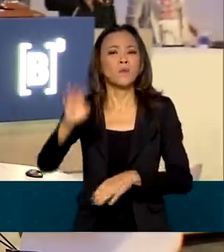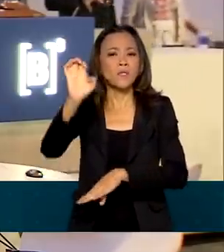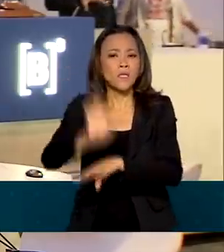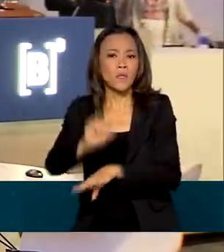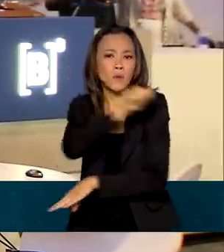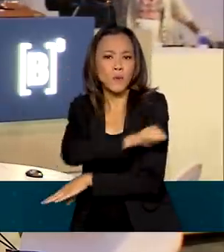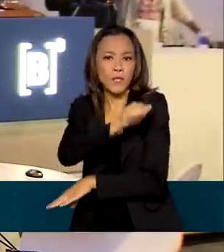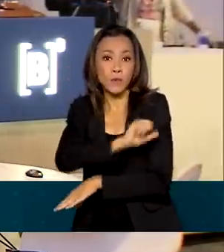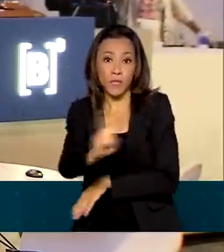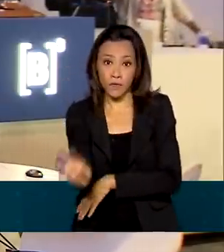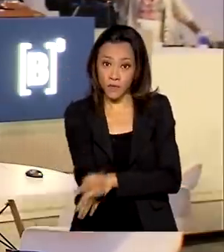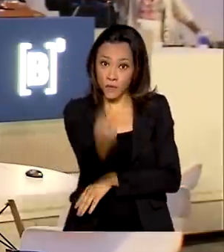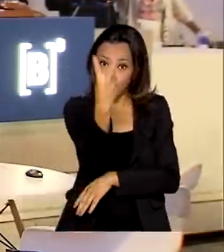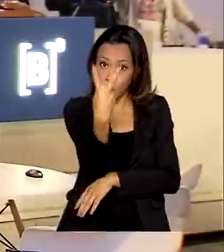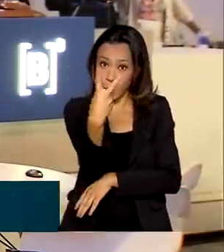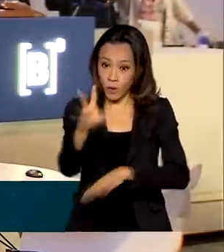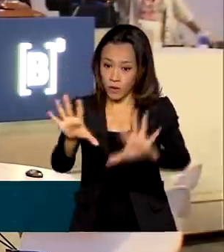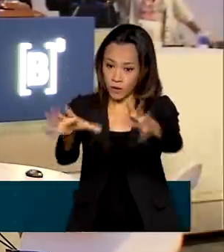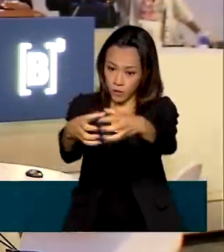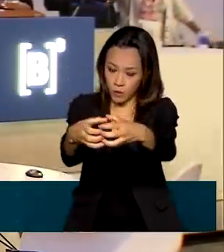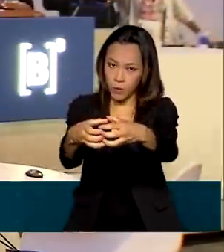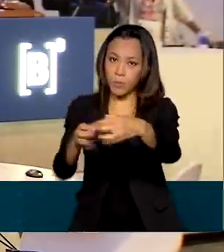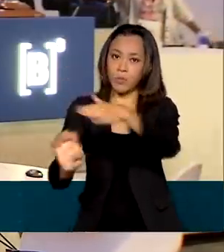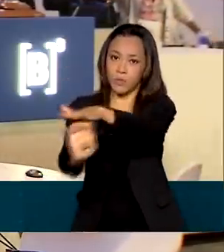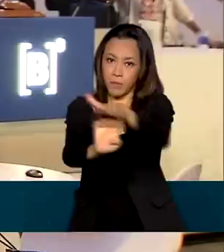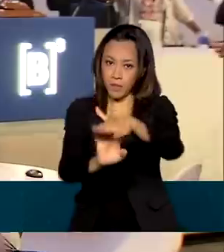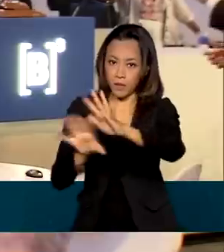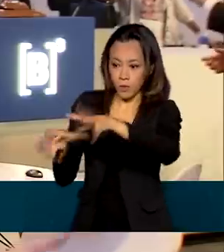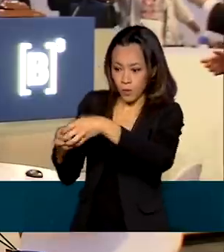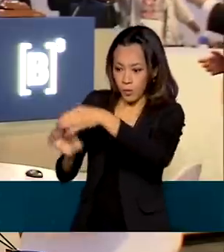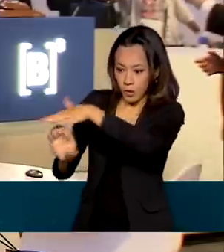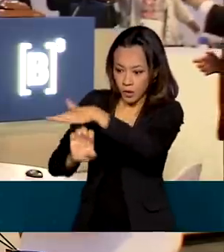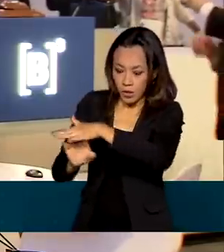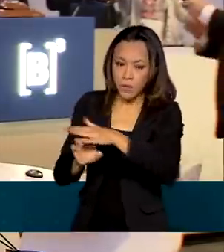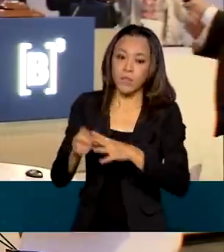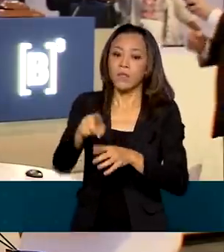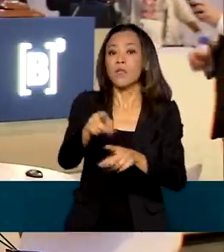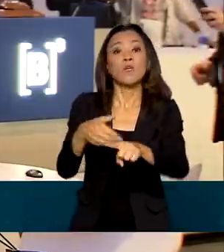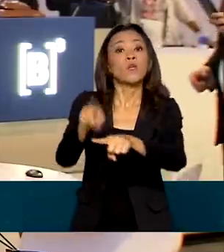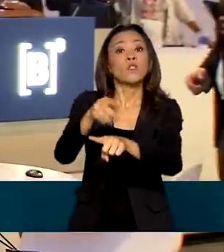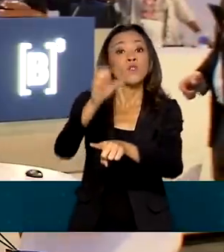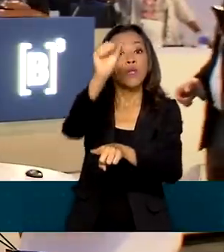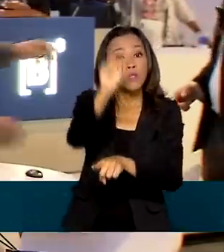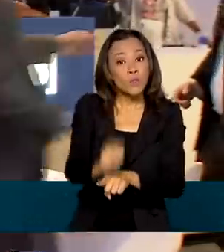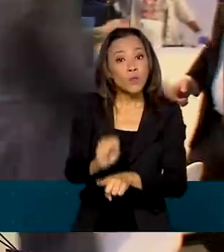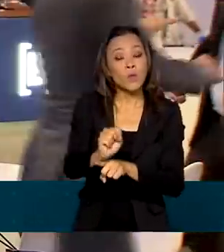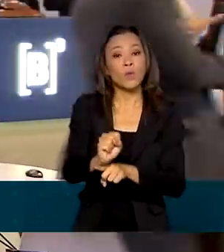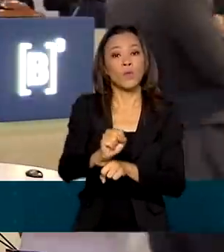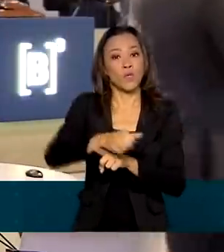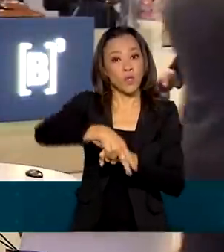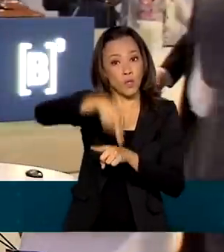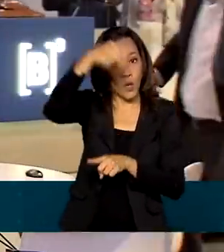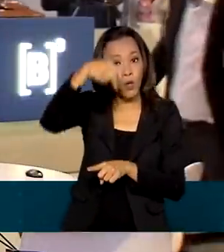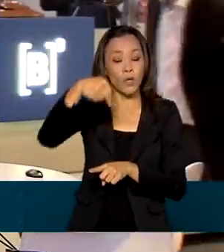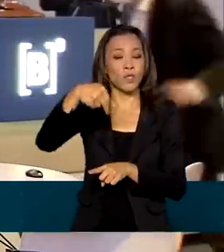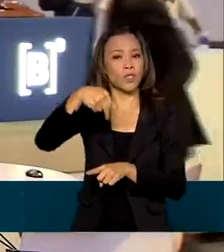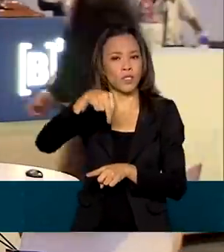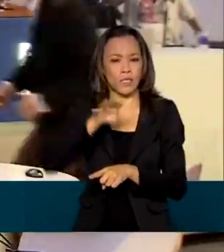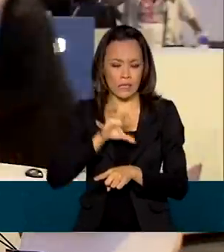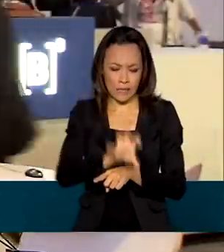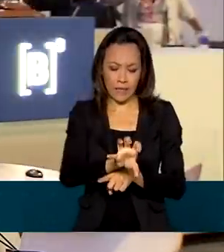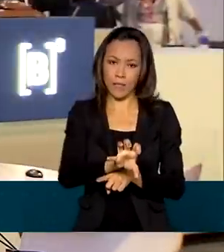duas concessionárias vencedoras. A Aegeia conseguiu a Zona Sul, Zona Norte, Centro e 26